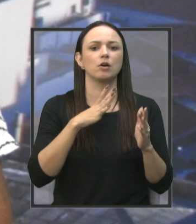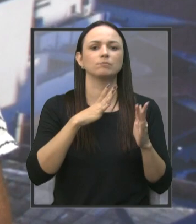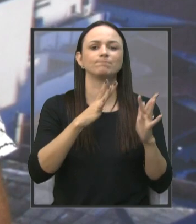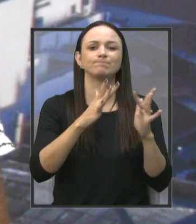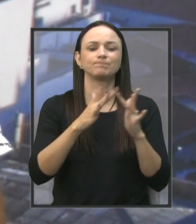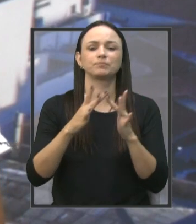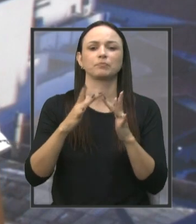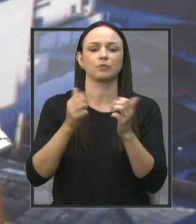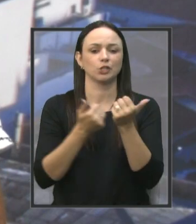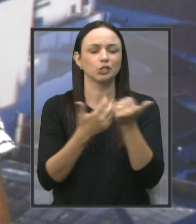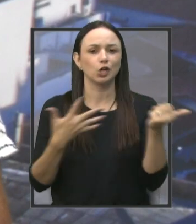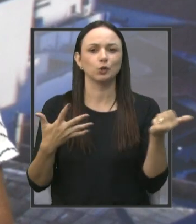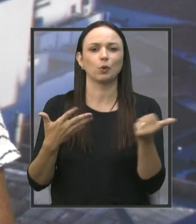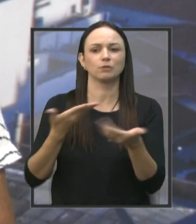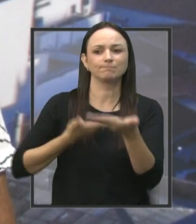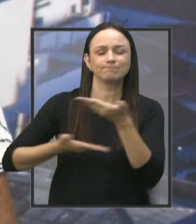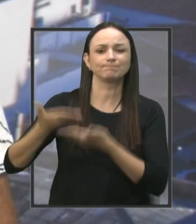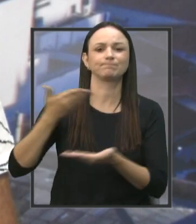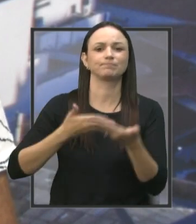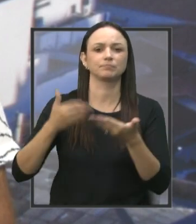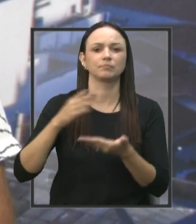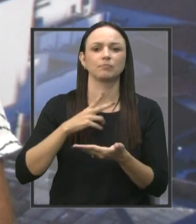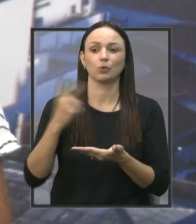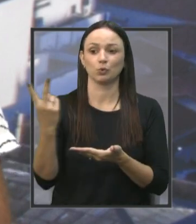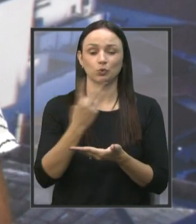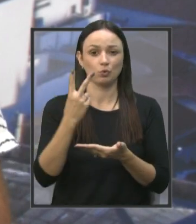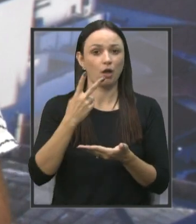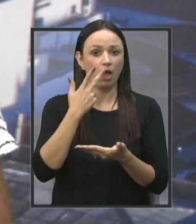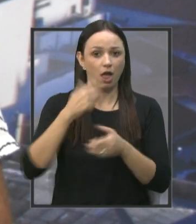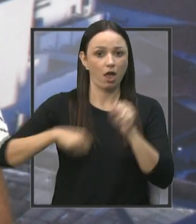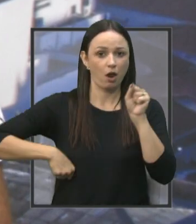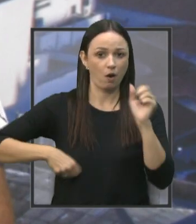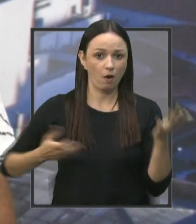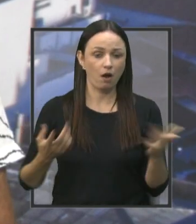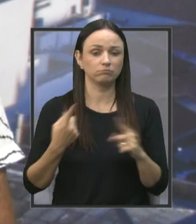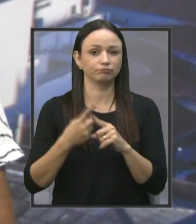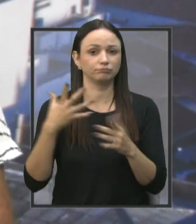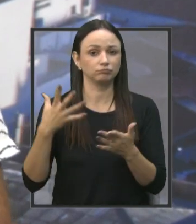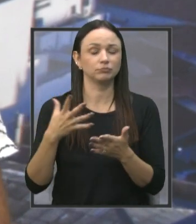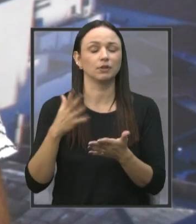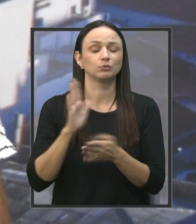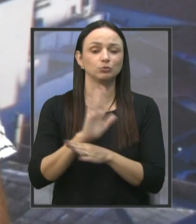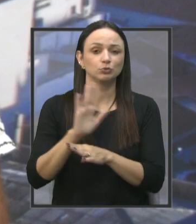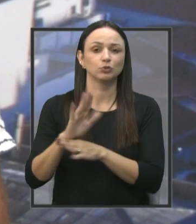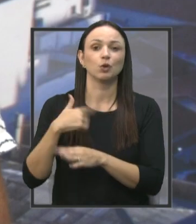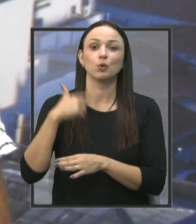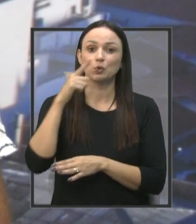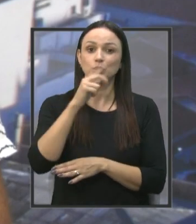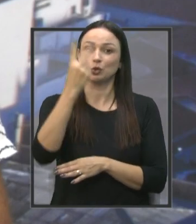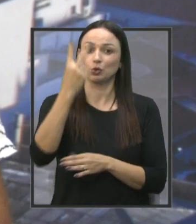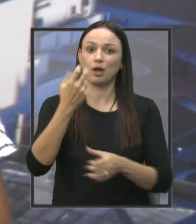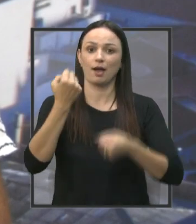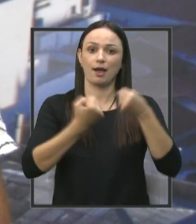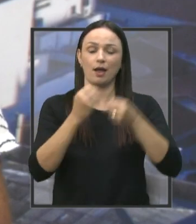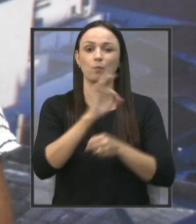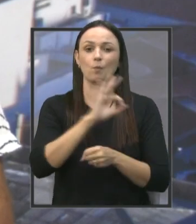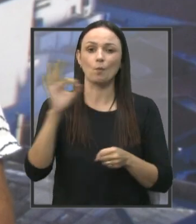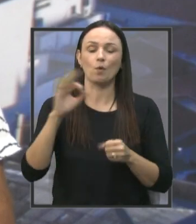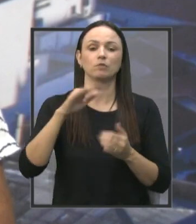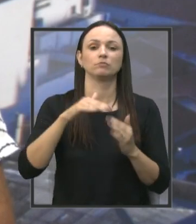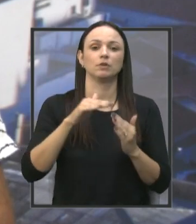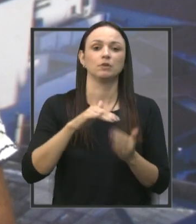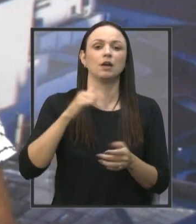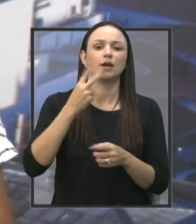diretoria, que são heróis, e está à frente dos dois asilos. Eu consegui já dois carros, zero, para o asilo São Vicente,